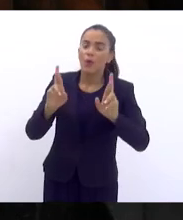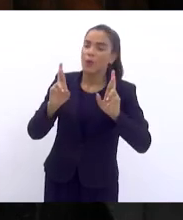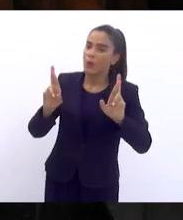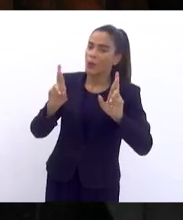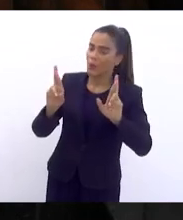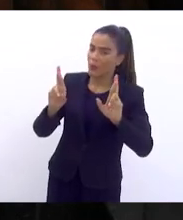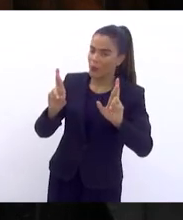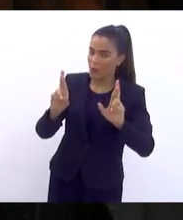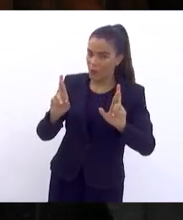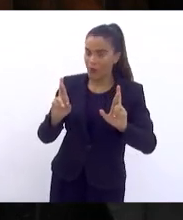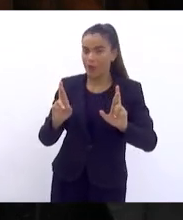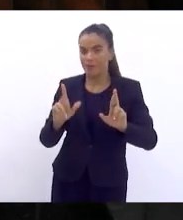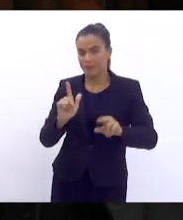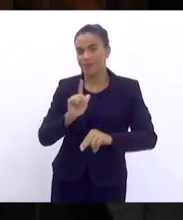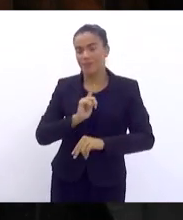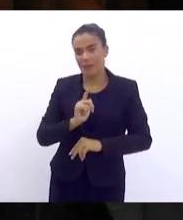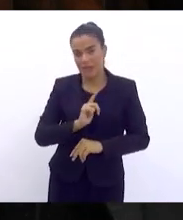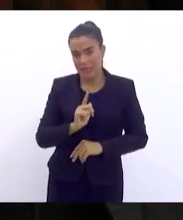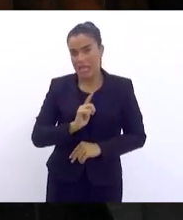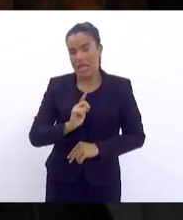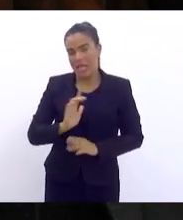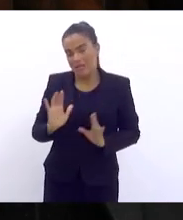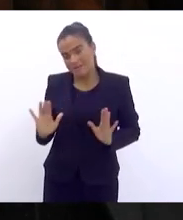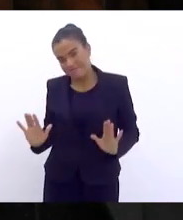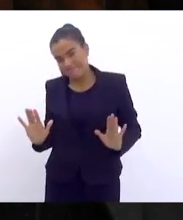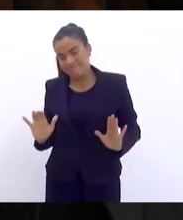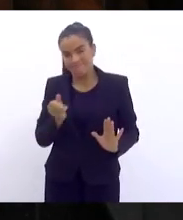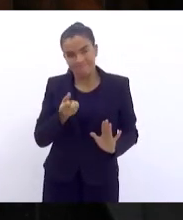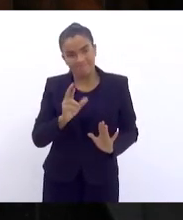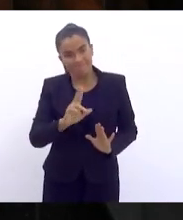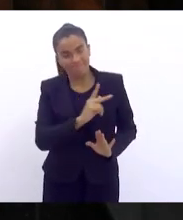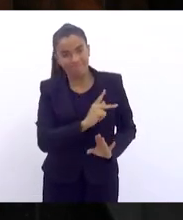elas existem, senhor presidente.